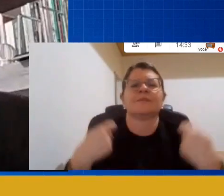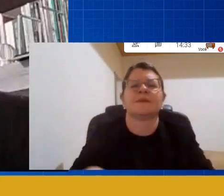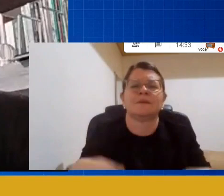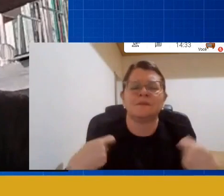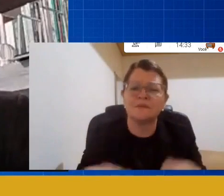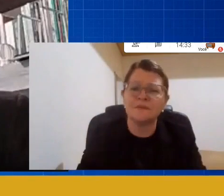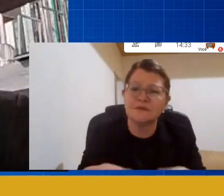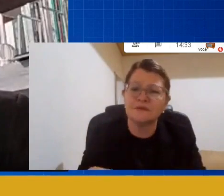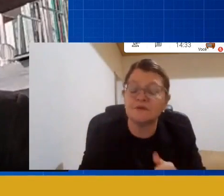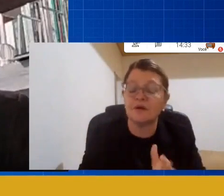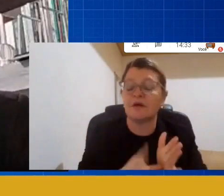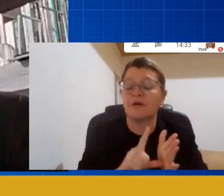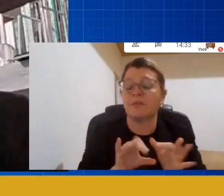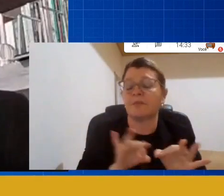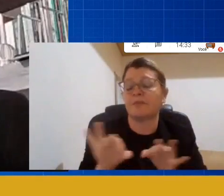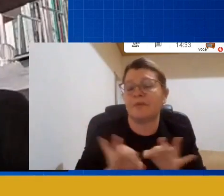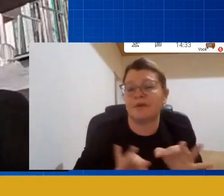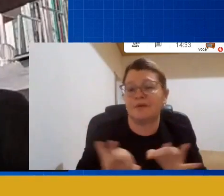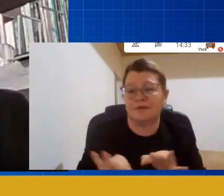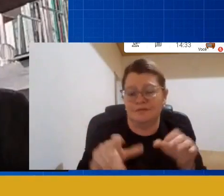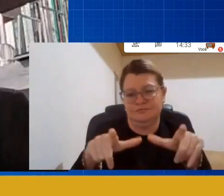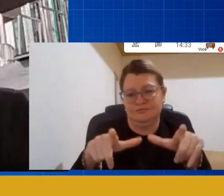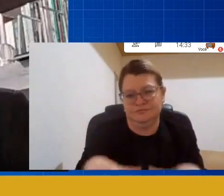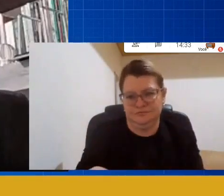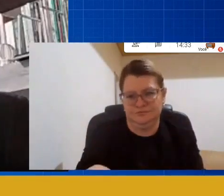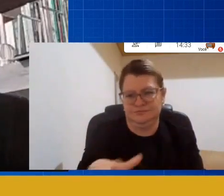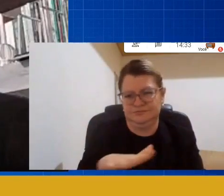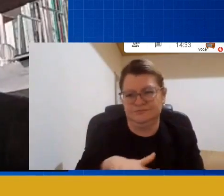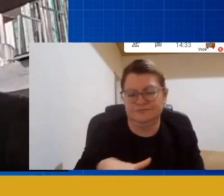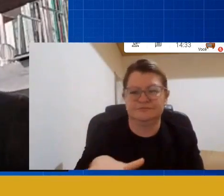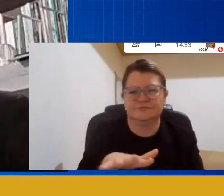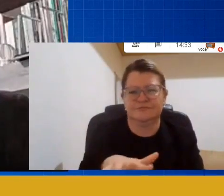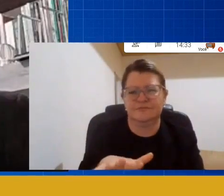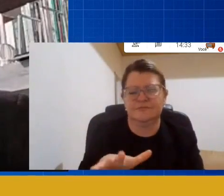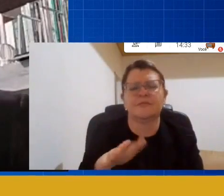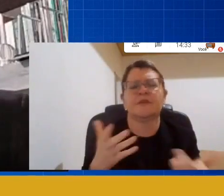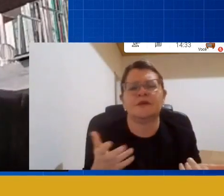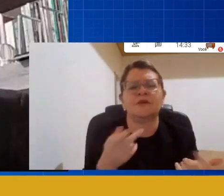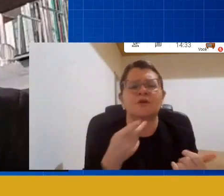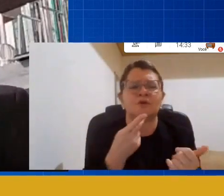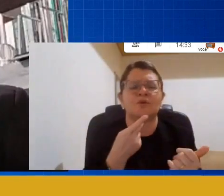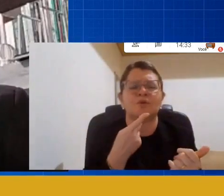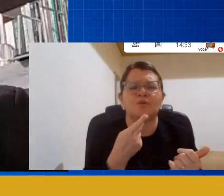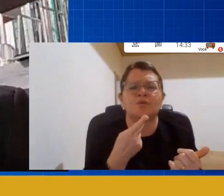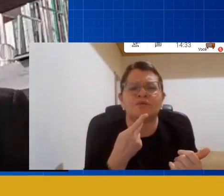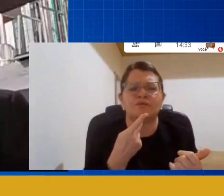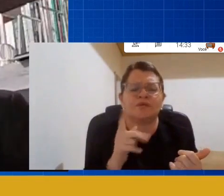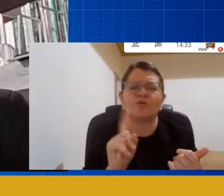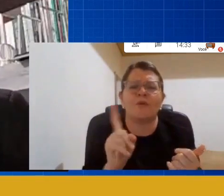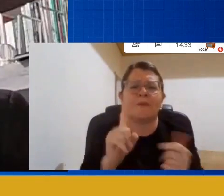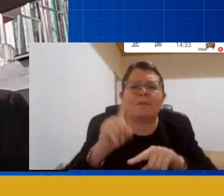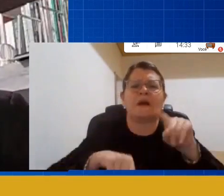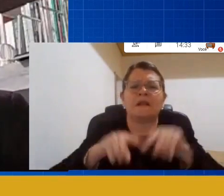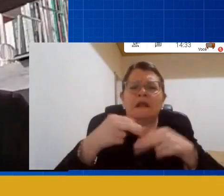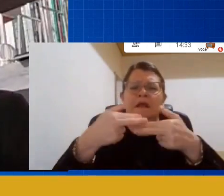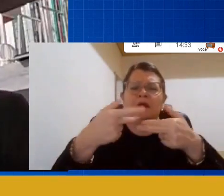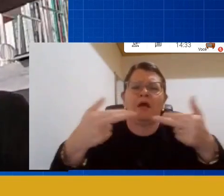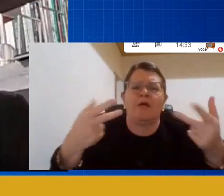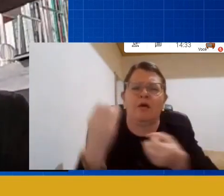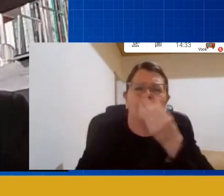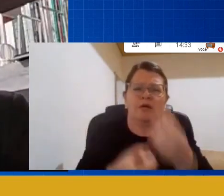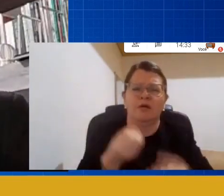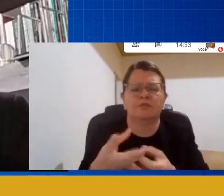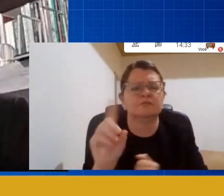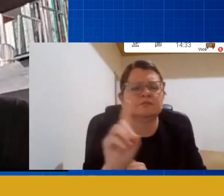forma preparar um ambiente para isso eu não estou falando aqui de potencialidades materiais não eu estou falando